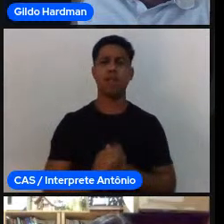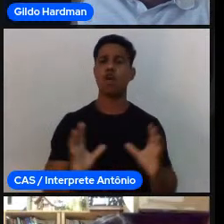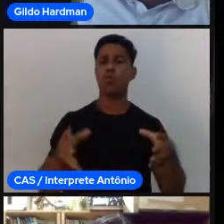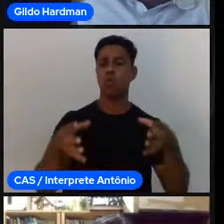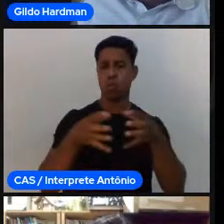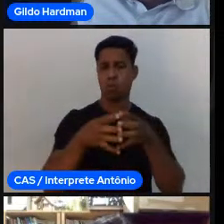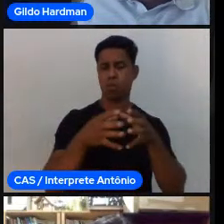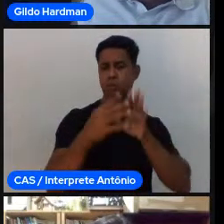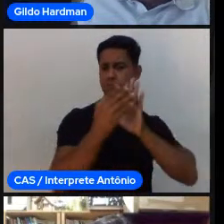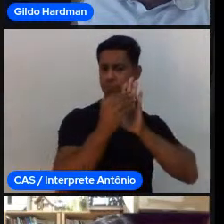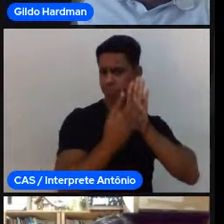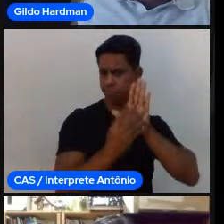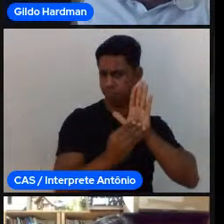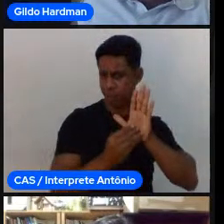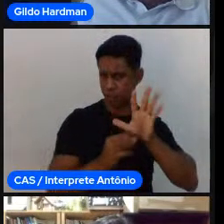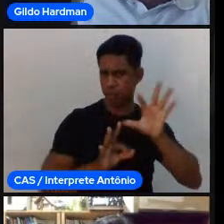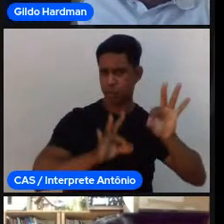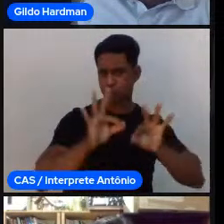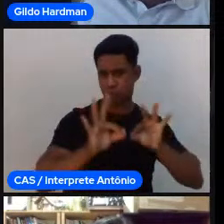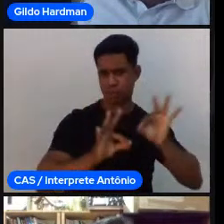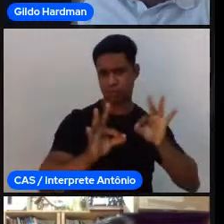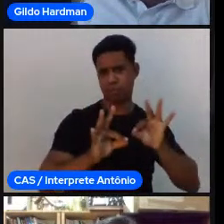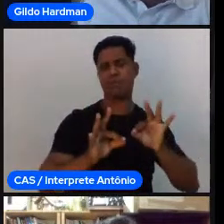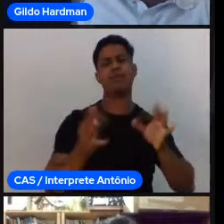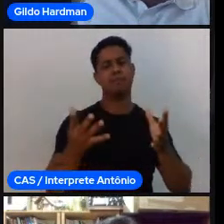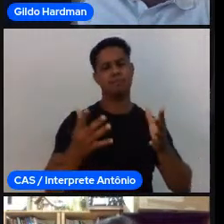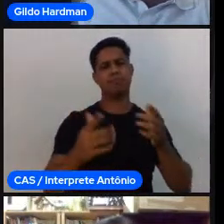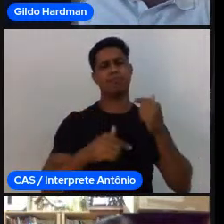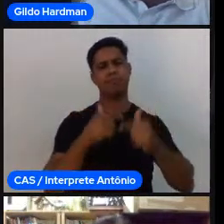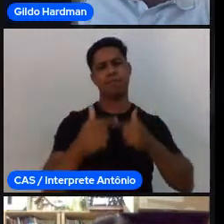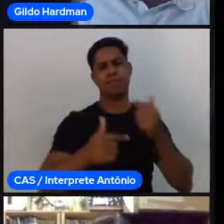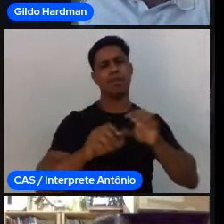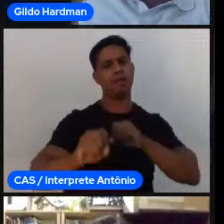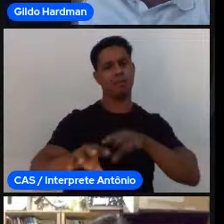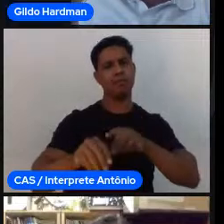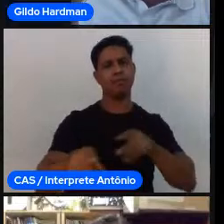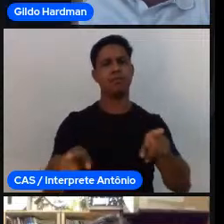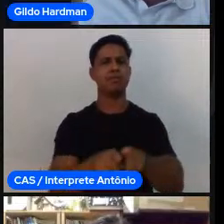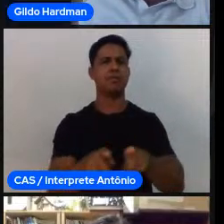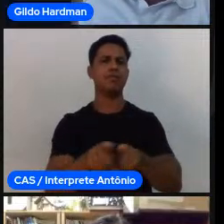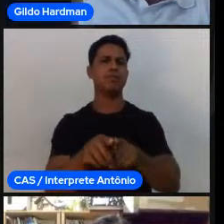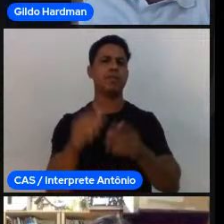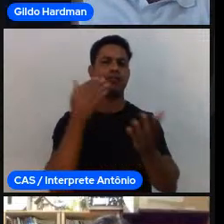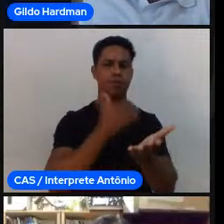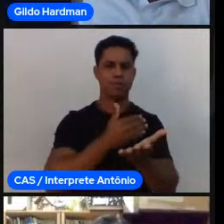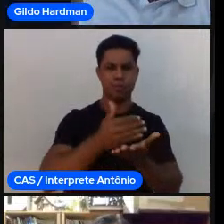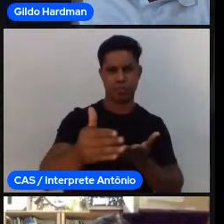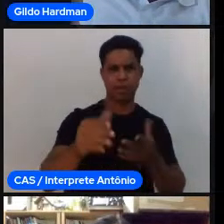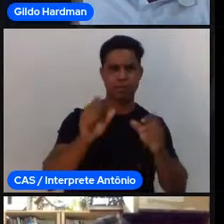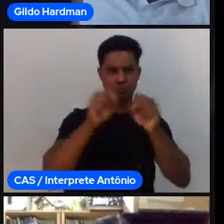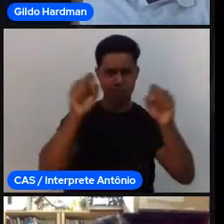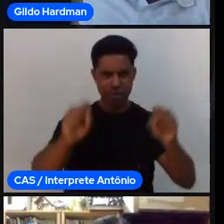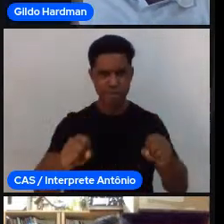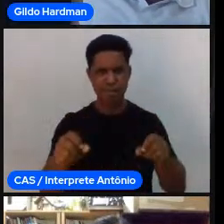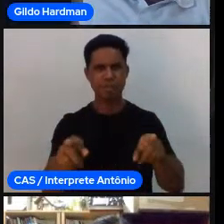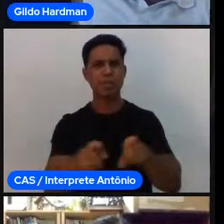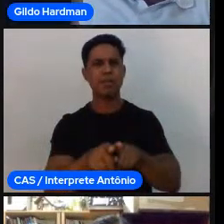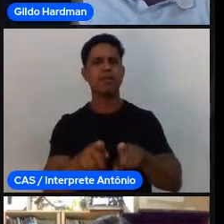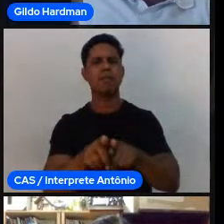organizados para trabalhar com essas modalidades. A partir dessa organização eu sistematizo, eu faço uma escolha